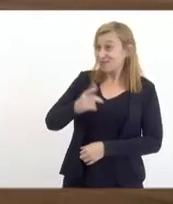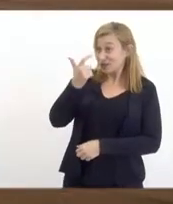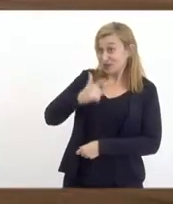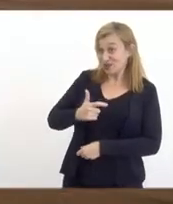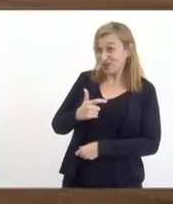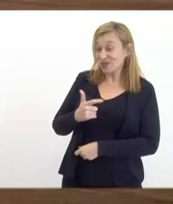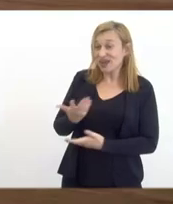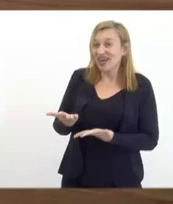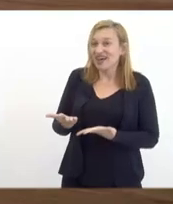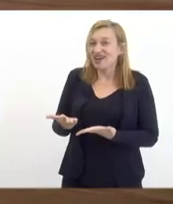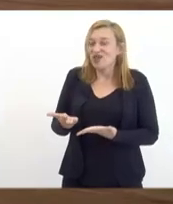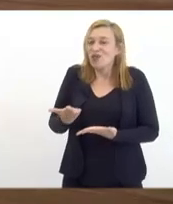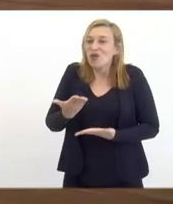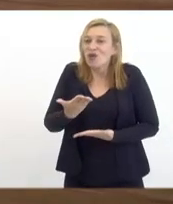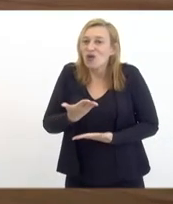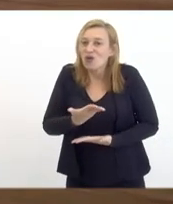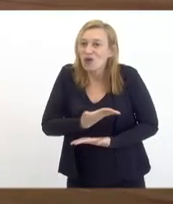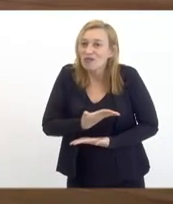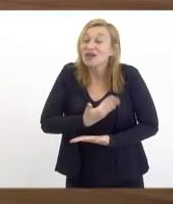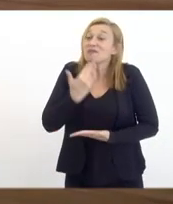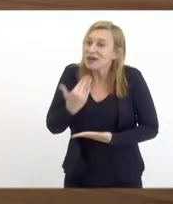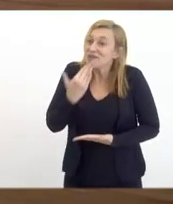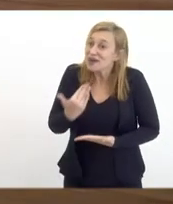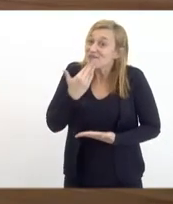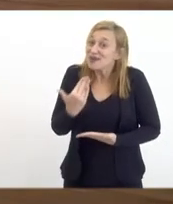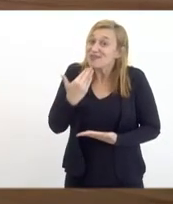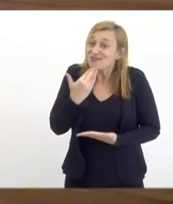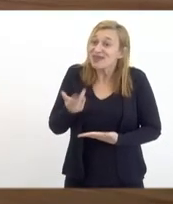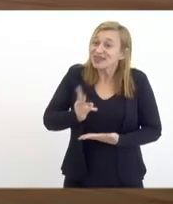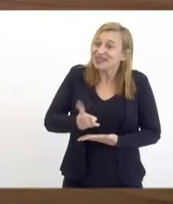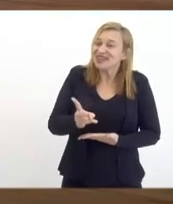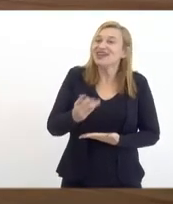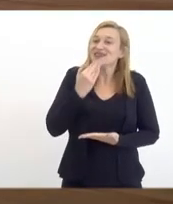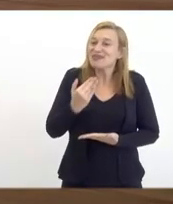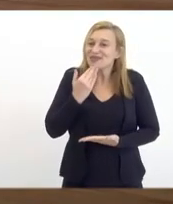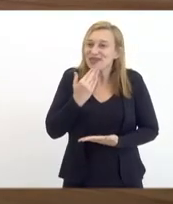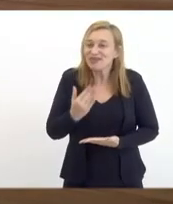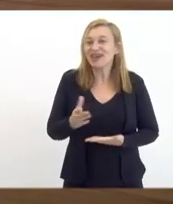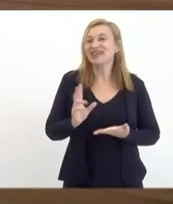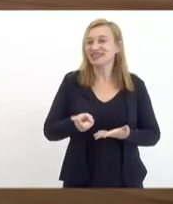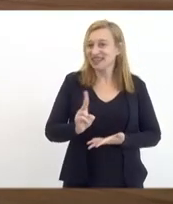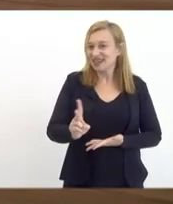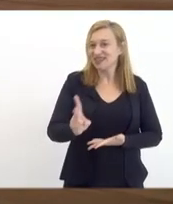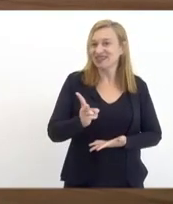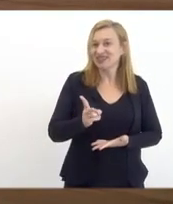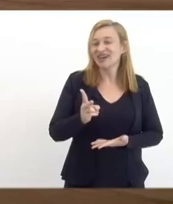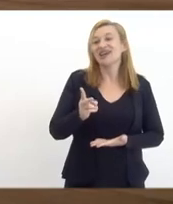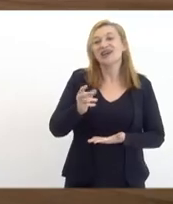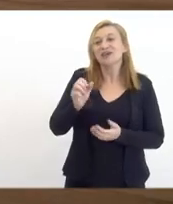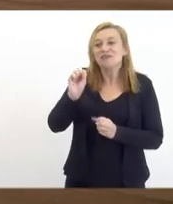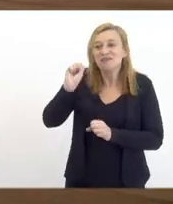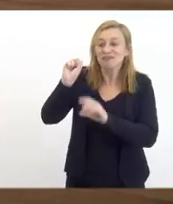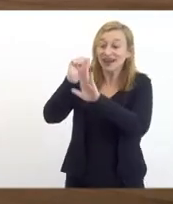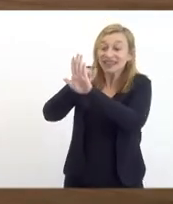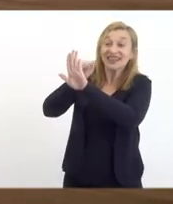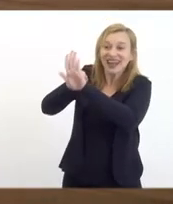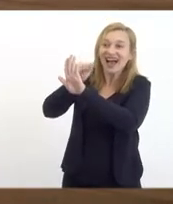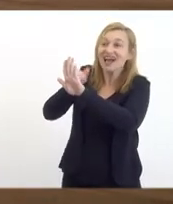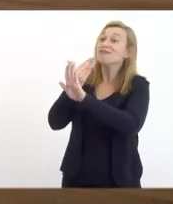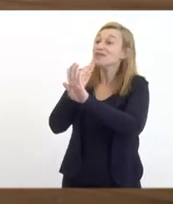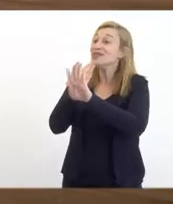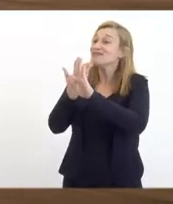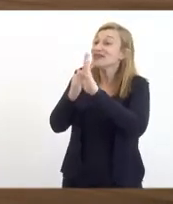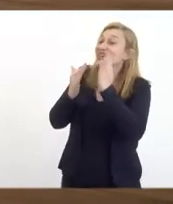cara que pede muito a vossa excelência sempre estou de caneca na mão batendo em sua porta lhe pedindo